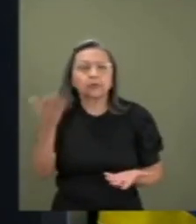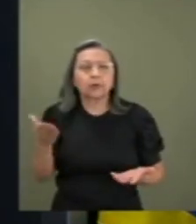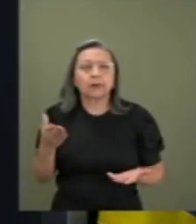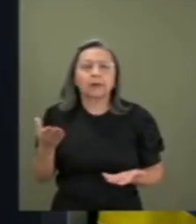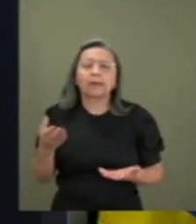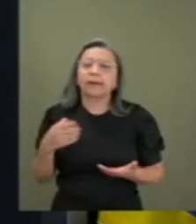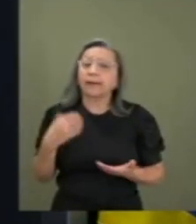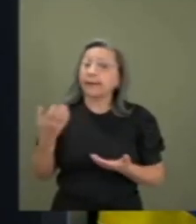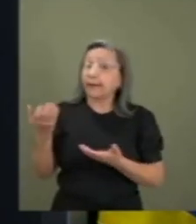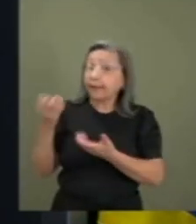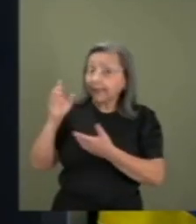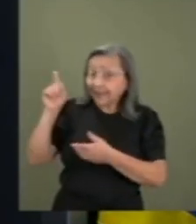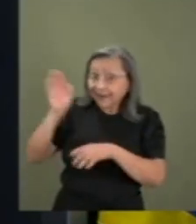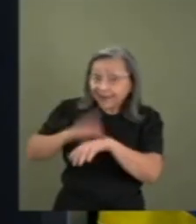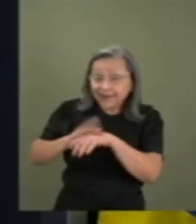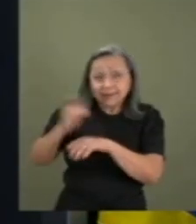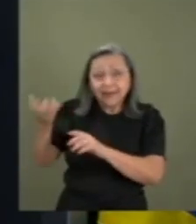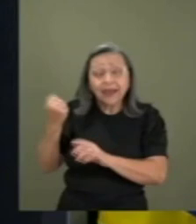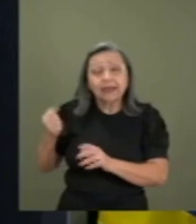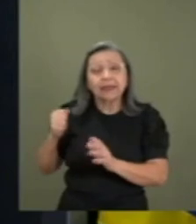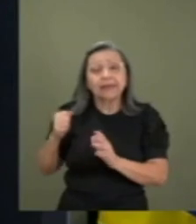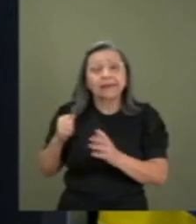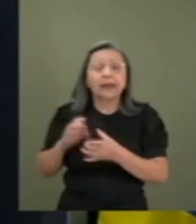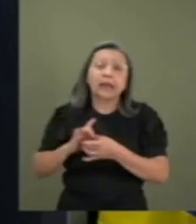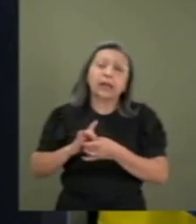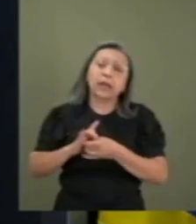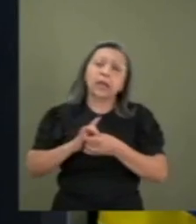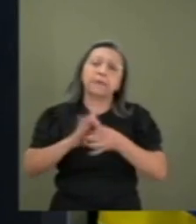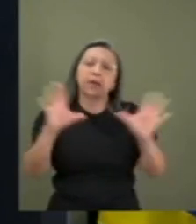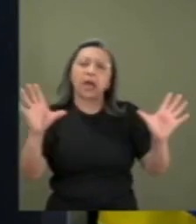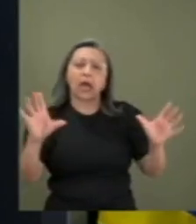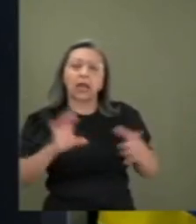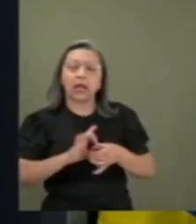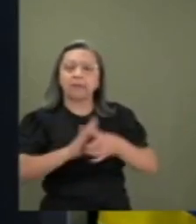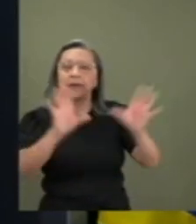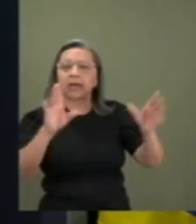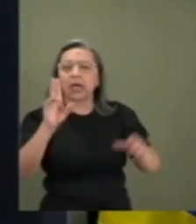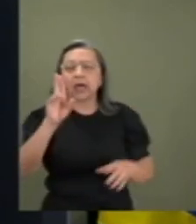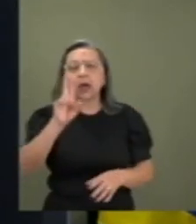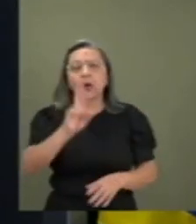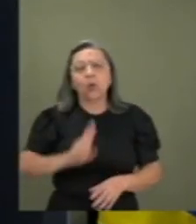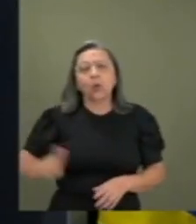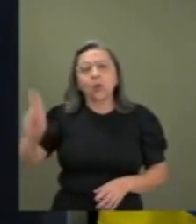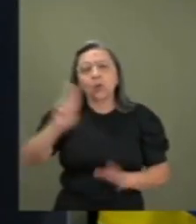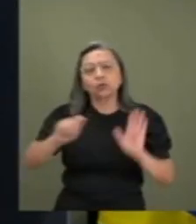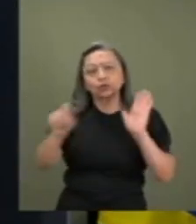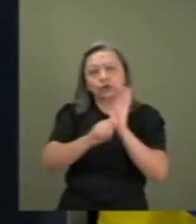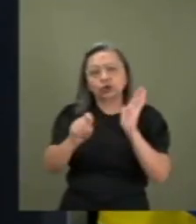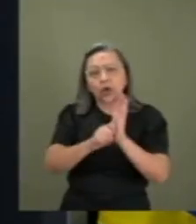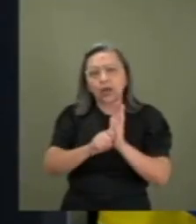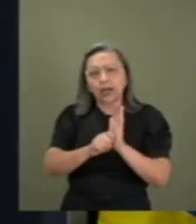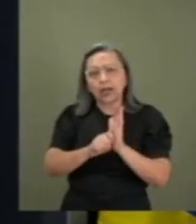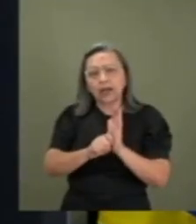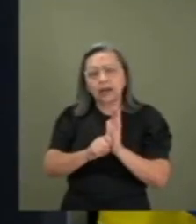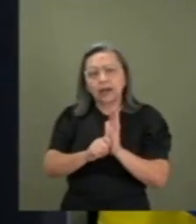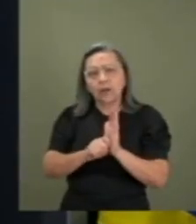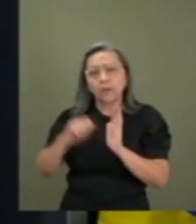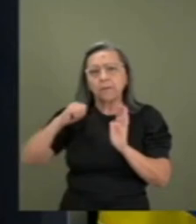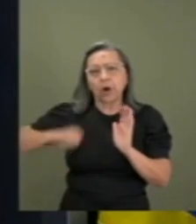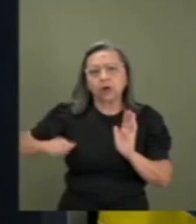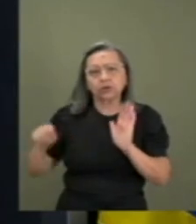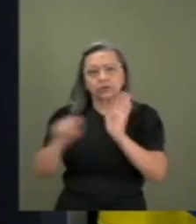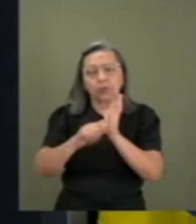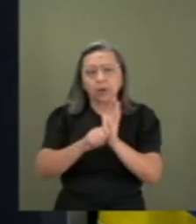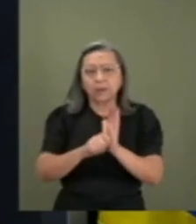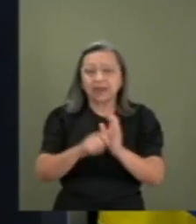legalizar, liberar, descriminalizar o porte de droga, que nessa casa votou duas vezes, ou seja, eles não têm,